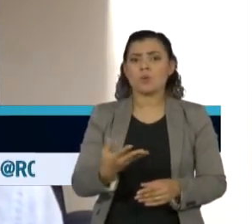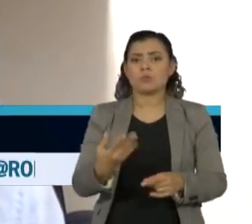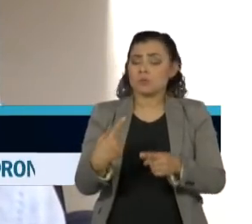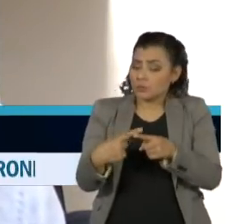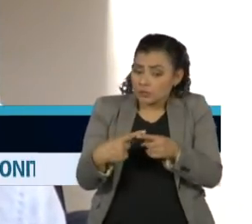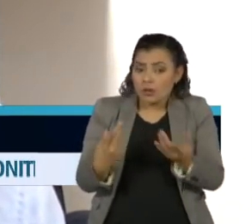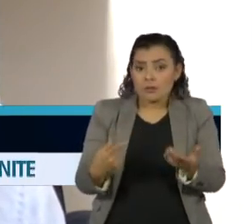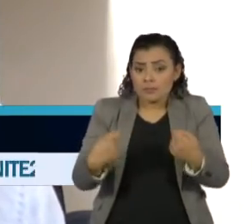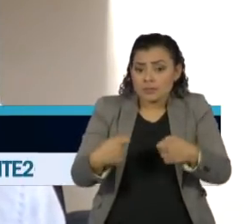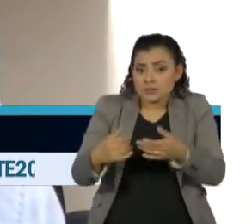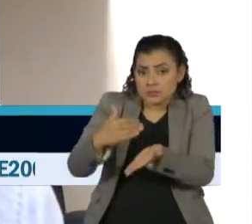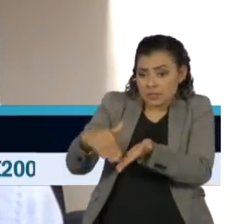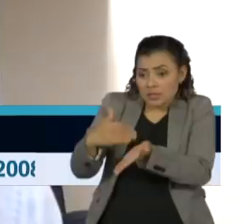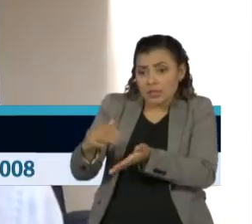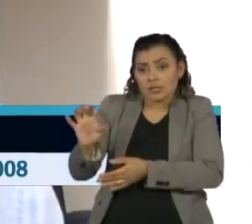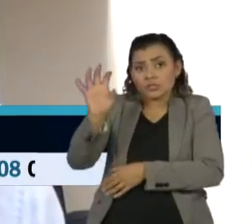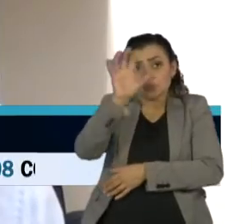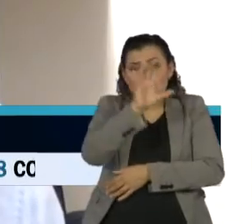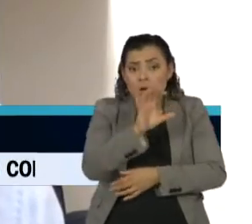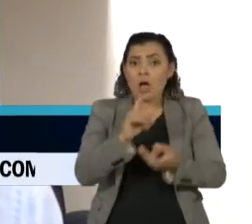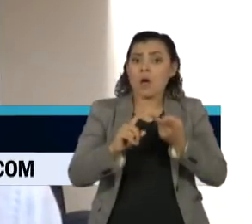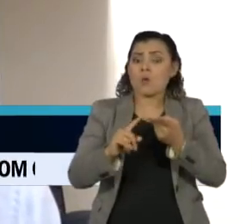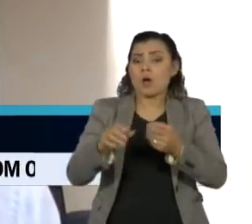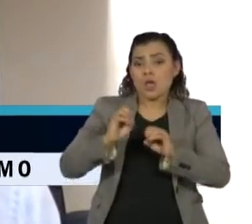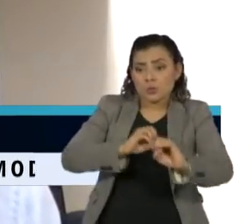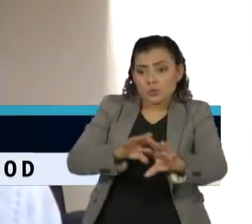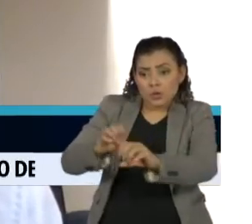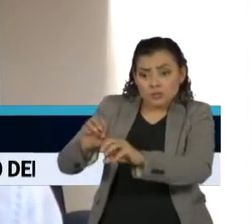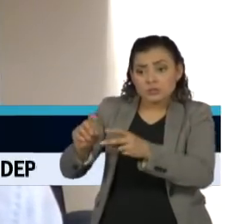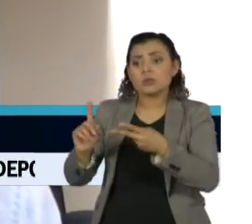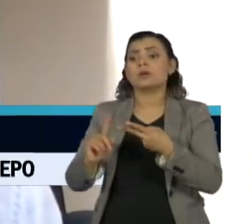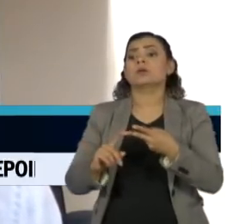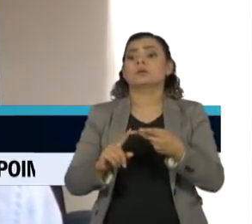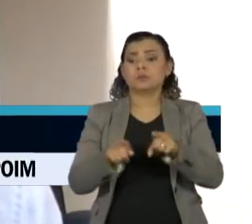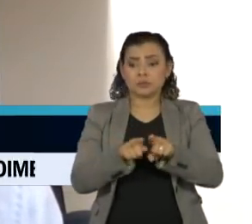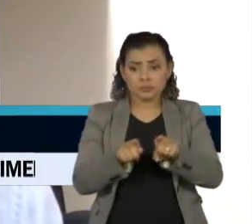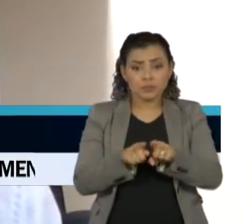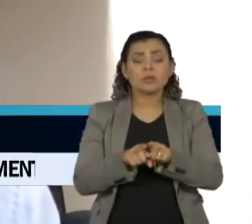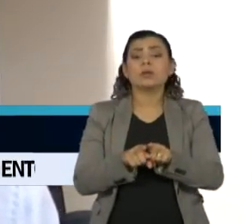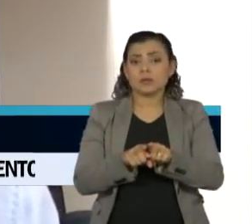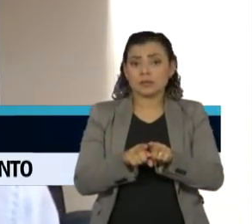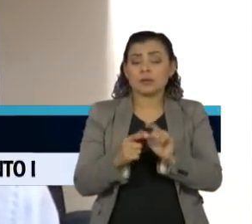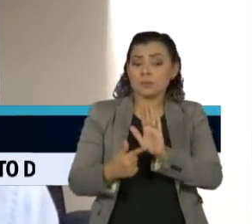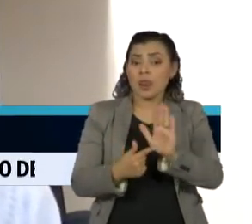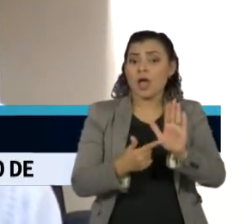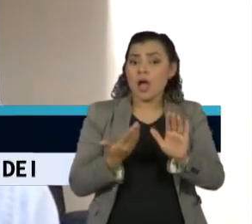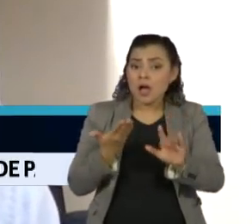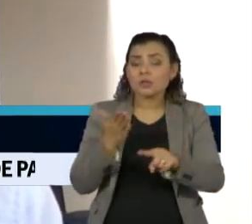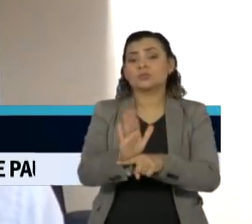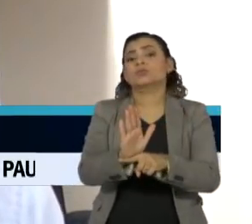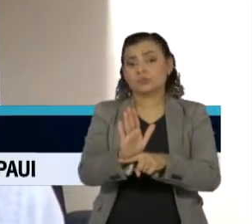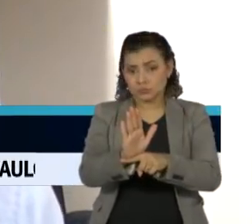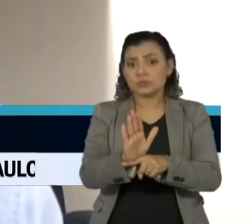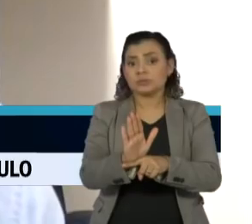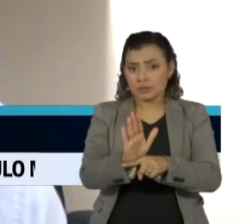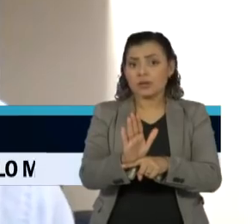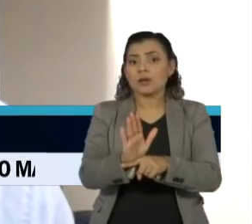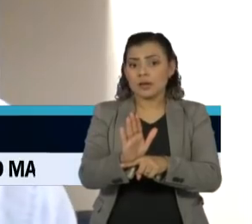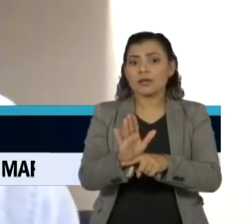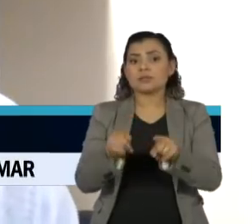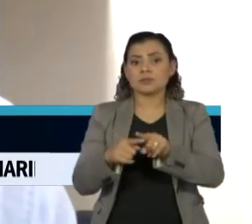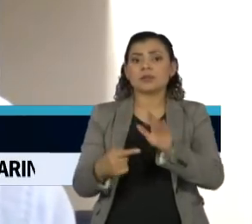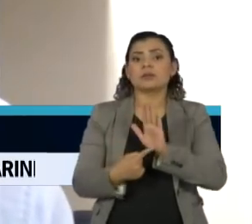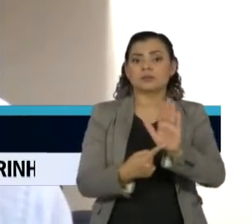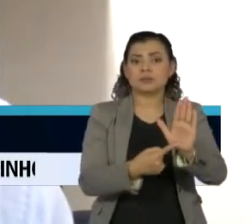com as secretarias estaduais de educação para conciliar a prova, a avaliação,